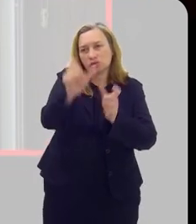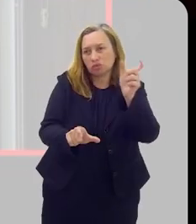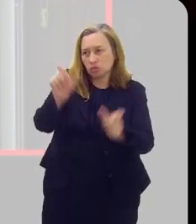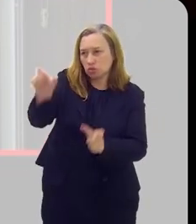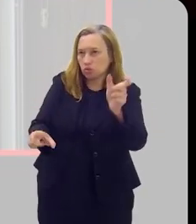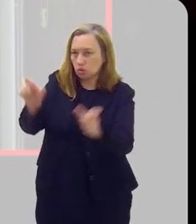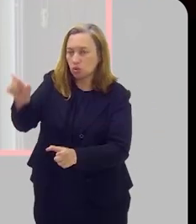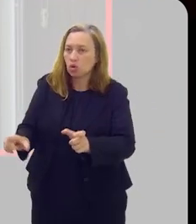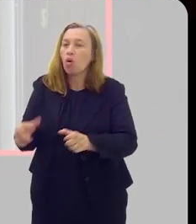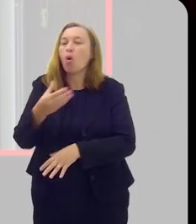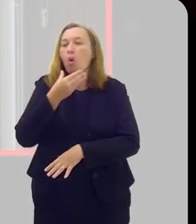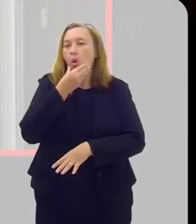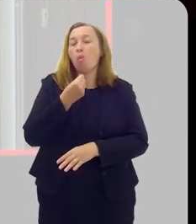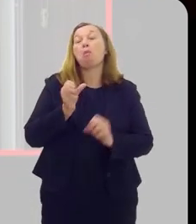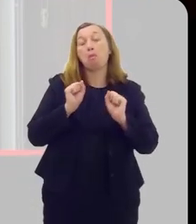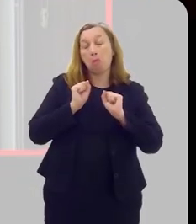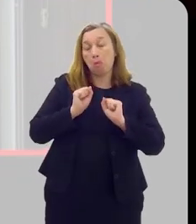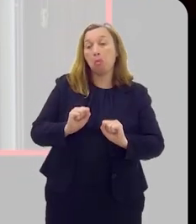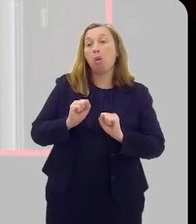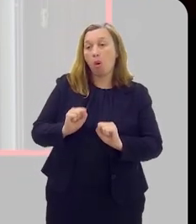isso poderia ser, inclusive,